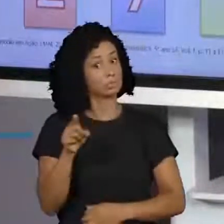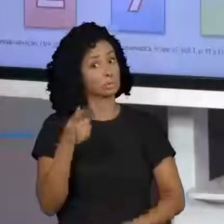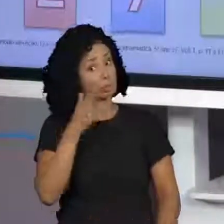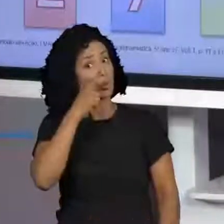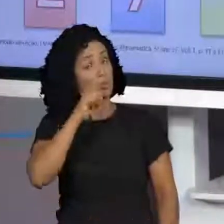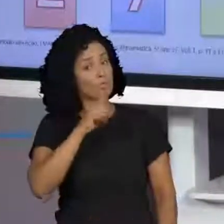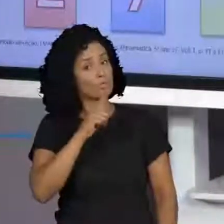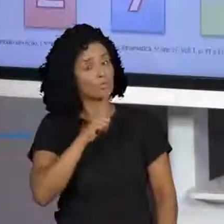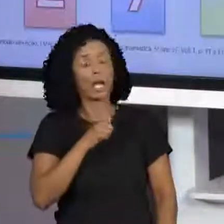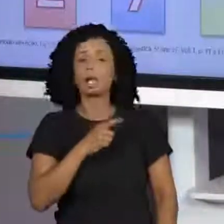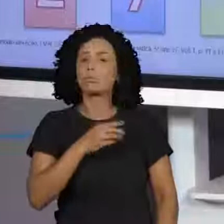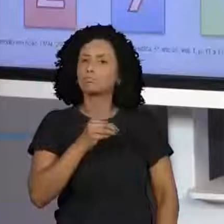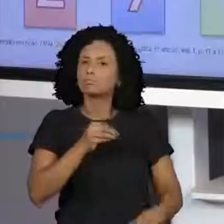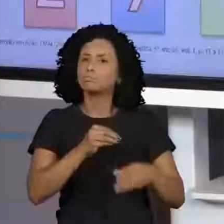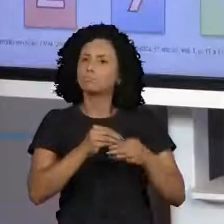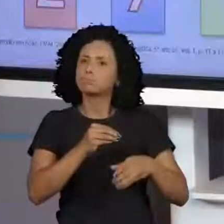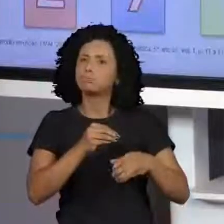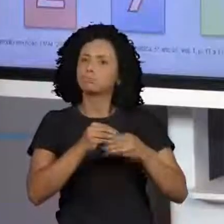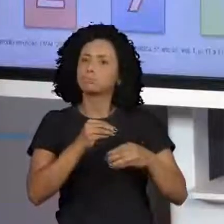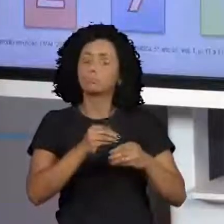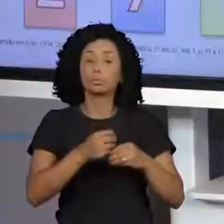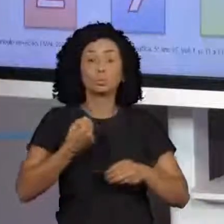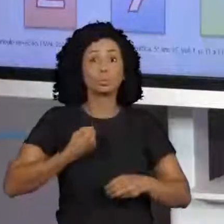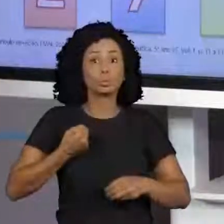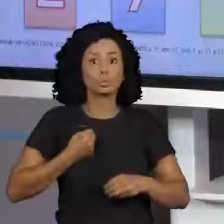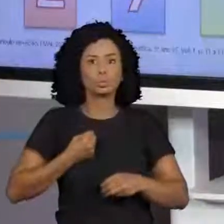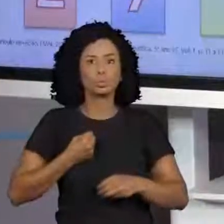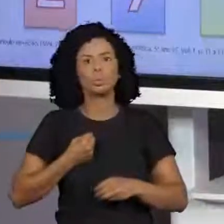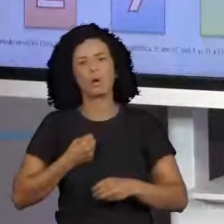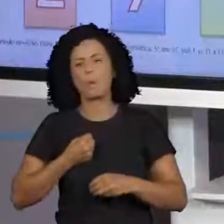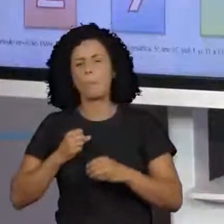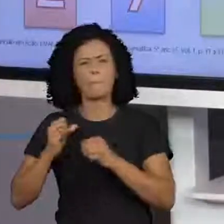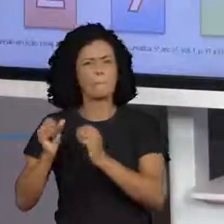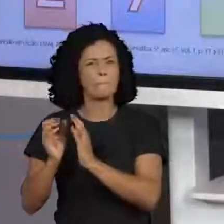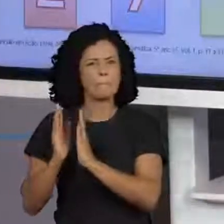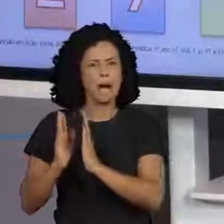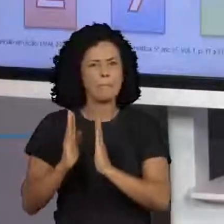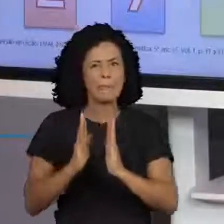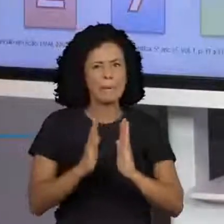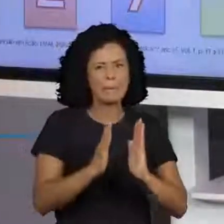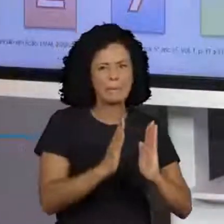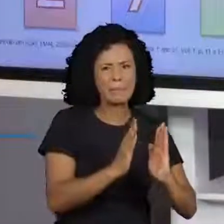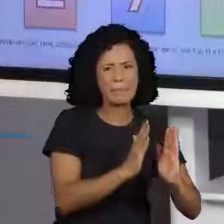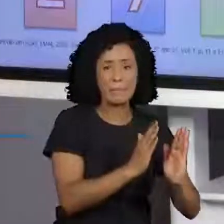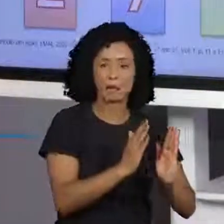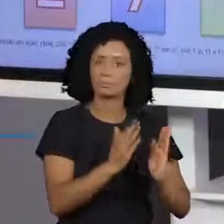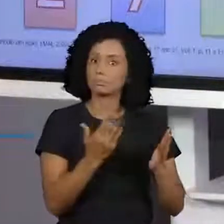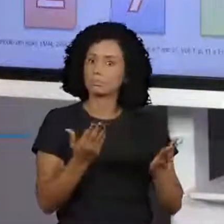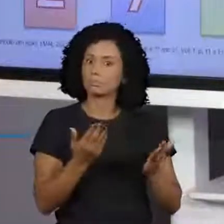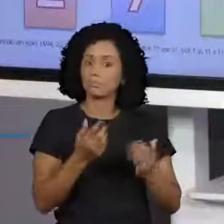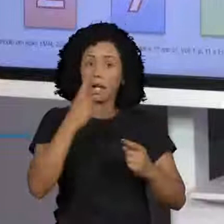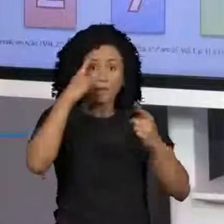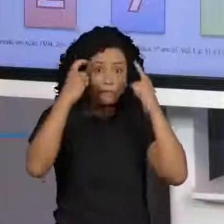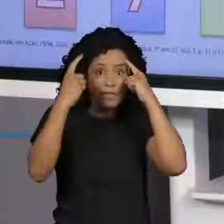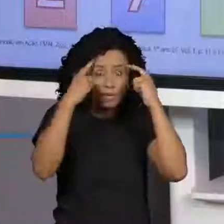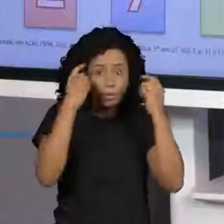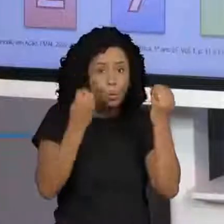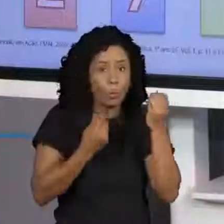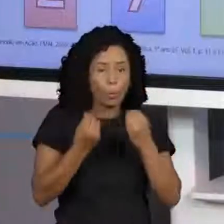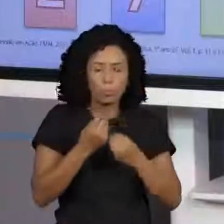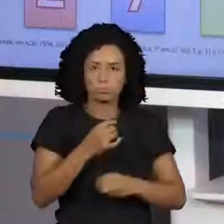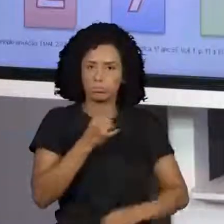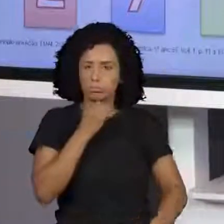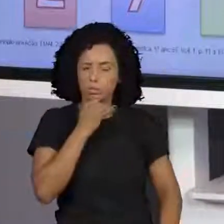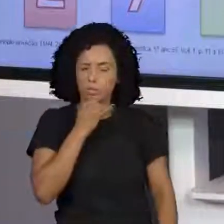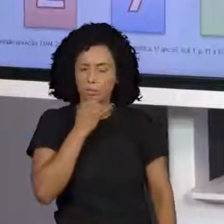compor todos os outros números? Sim. E aí eles criaram o valor que esse número tem. Então, por exemplo,